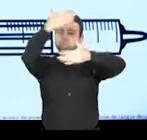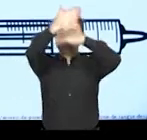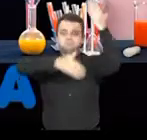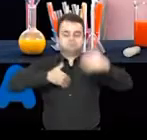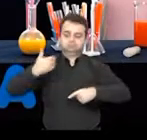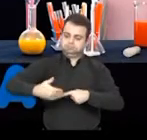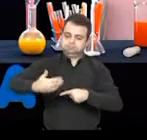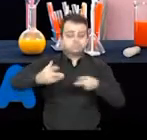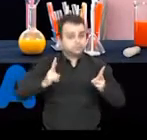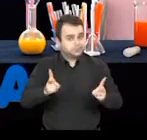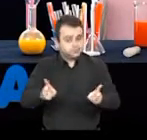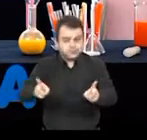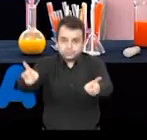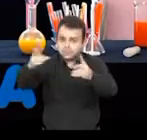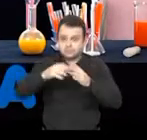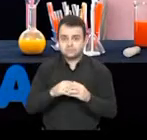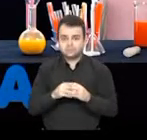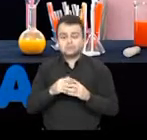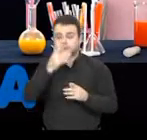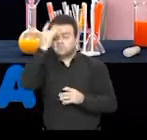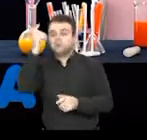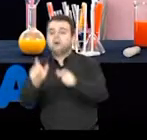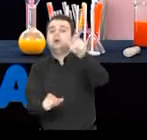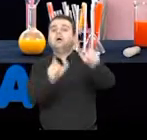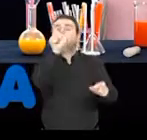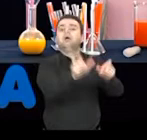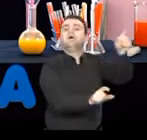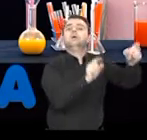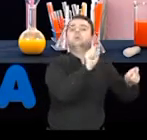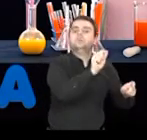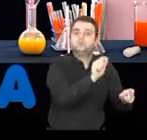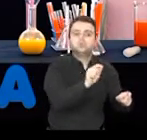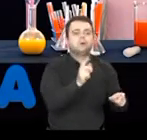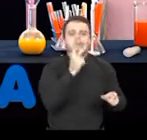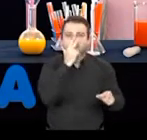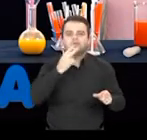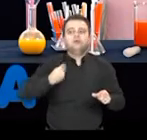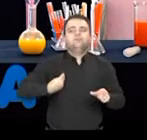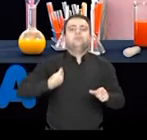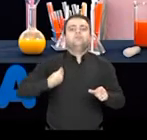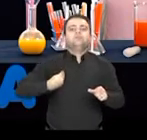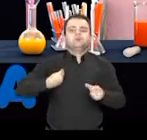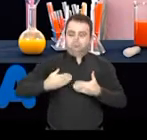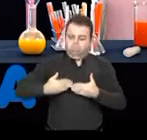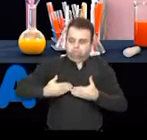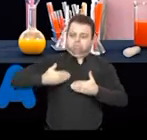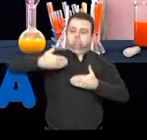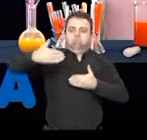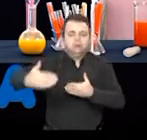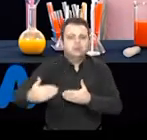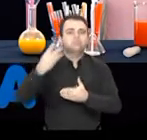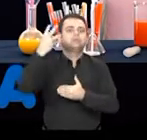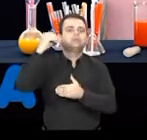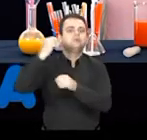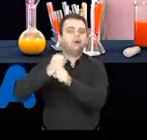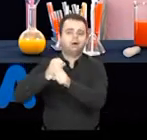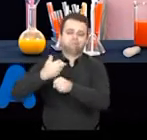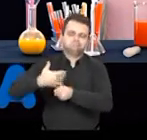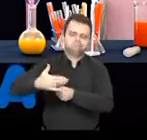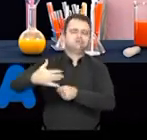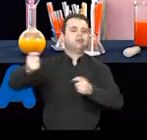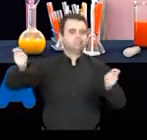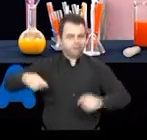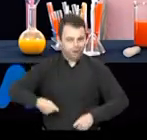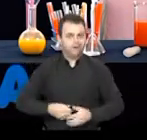mudando. Exatamente porque fez com que o homem pudesse ter ainda mais 30 anos de vida. Imaginem como elas